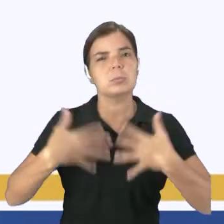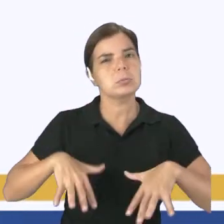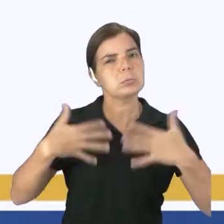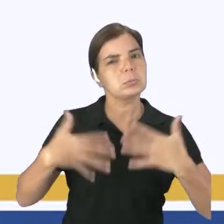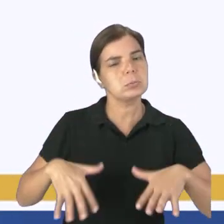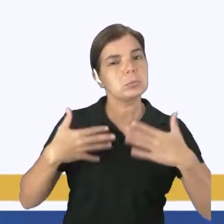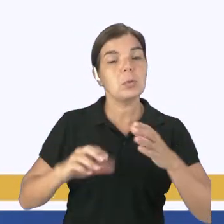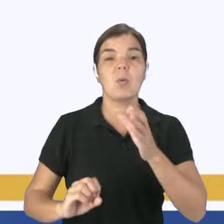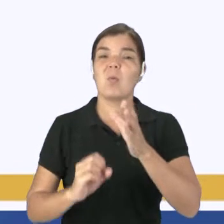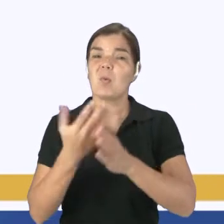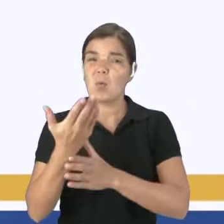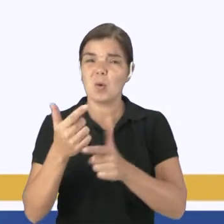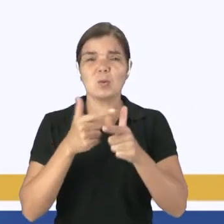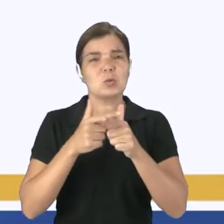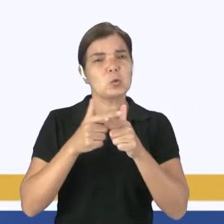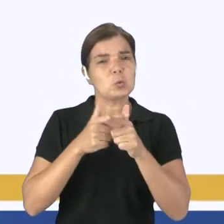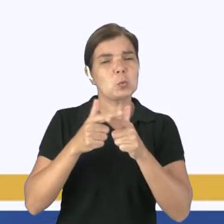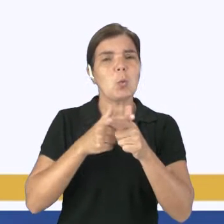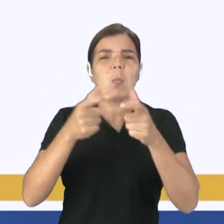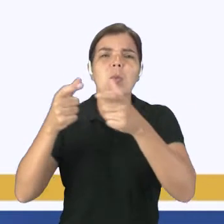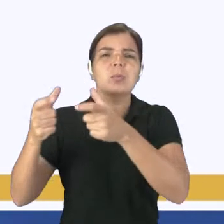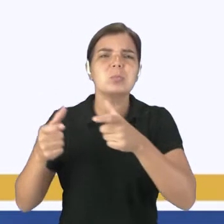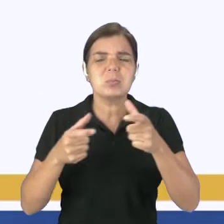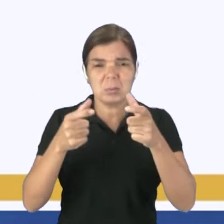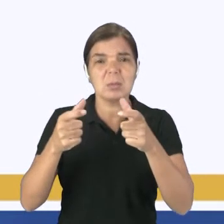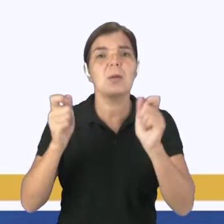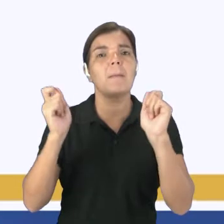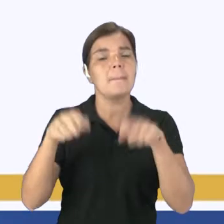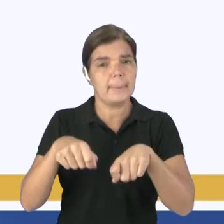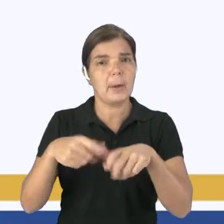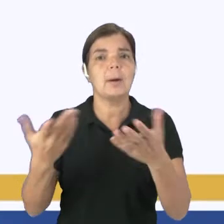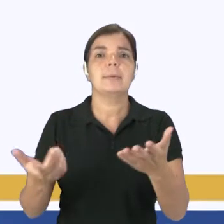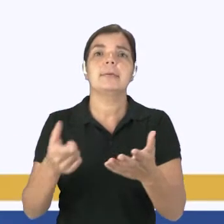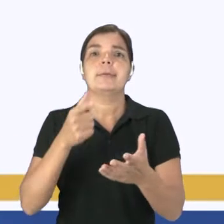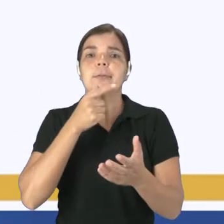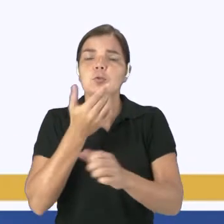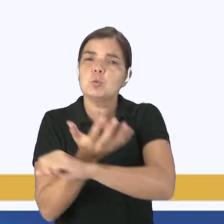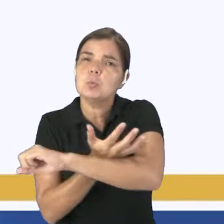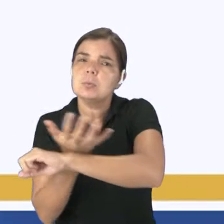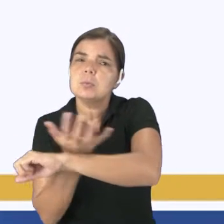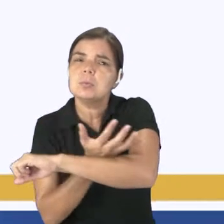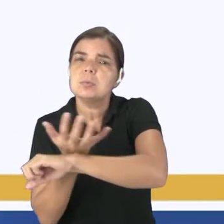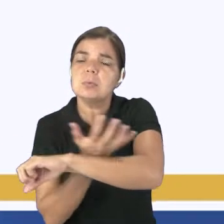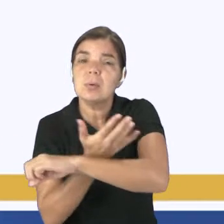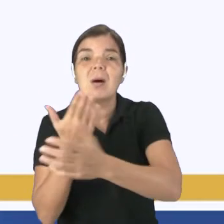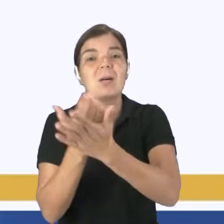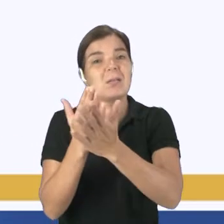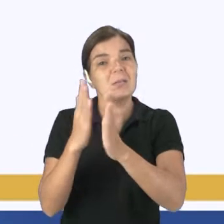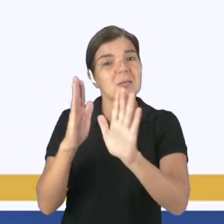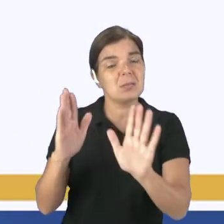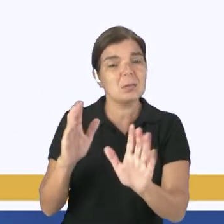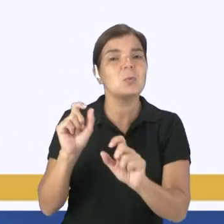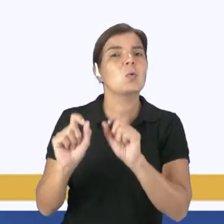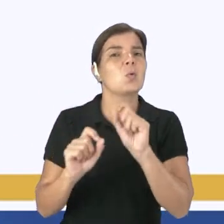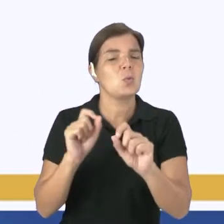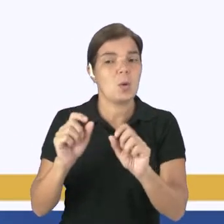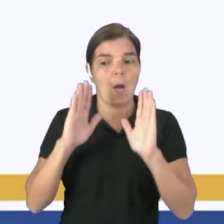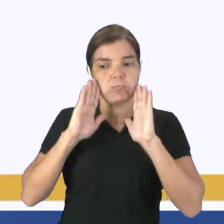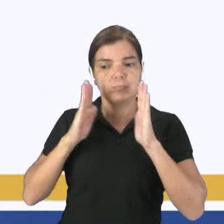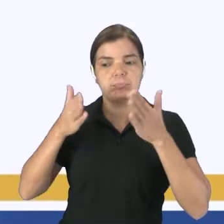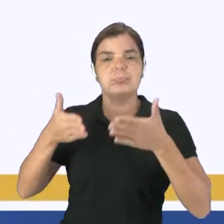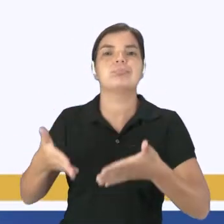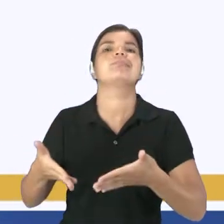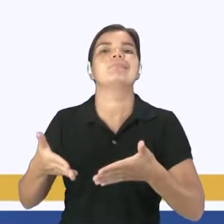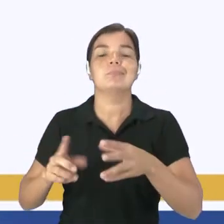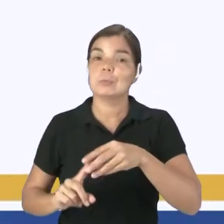degradação de determinadas áreas, de repente para ter criação de pasto, né? Às vezes ele acaba focando em uma única